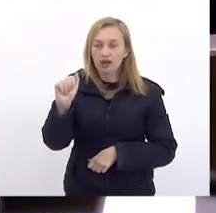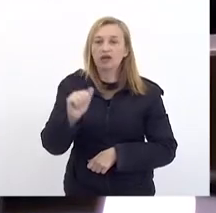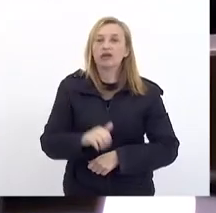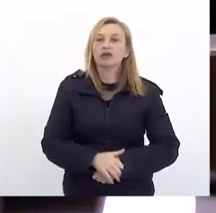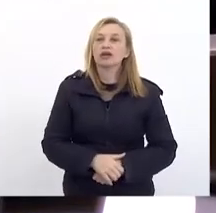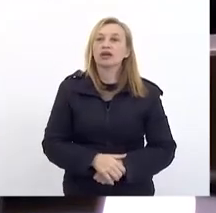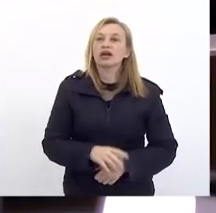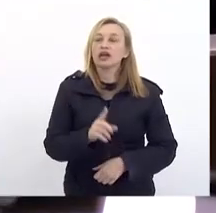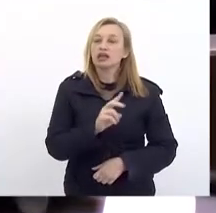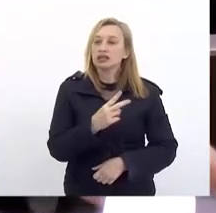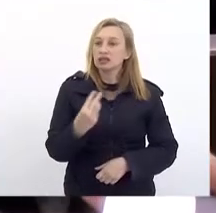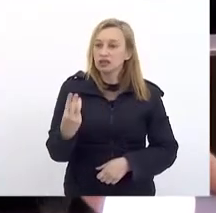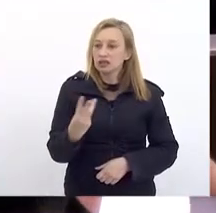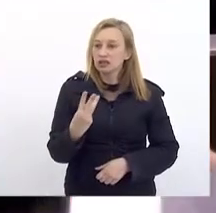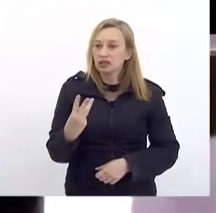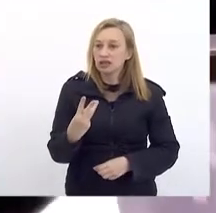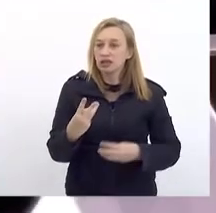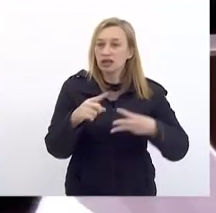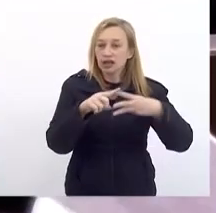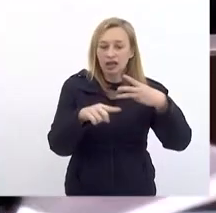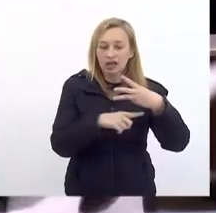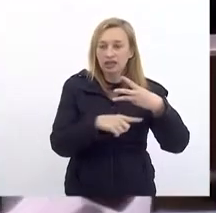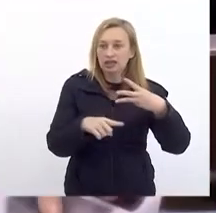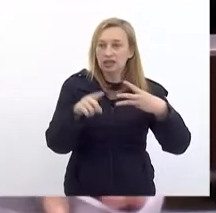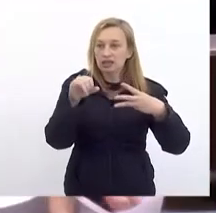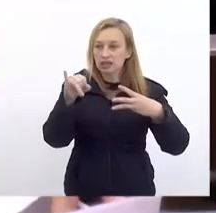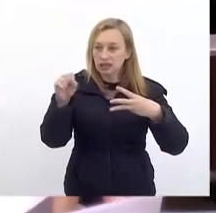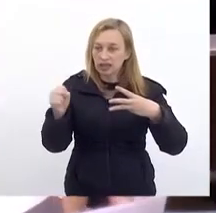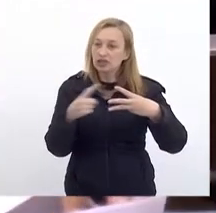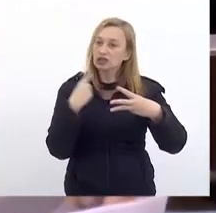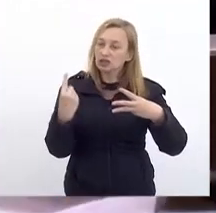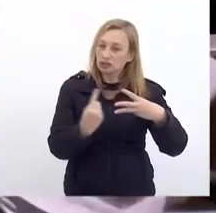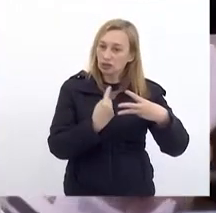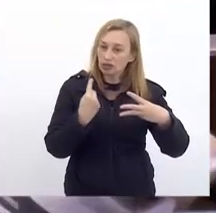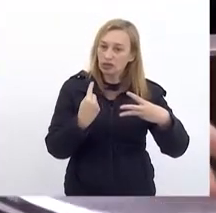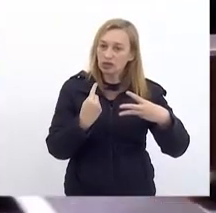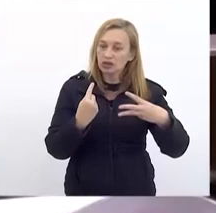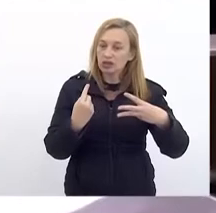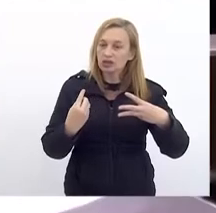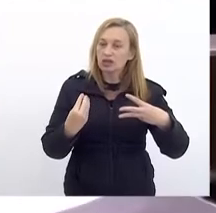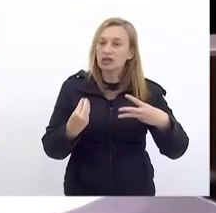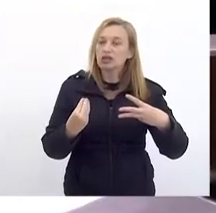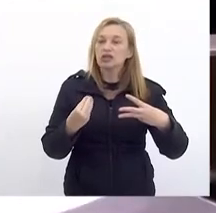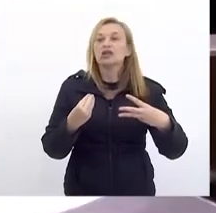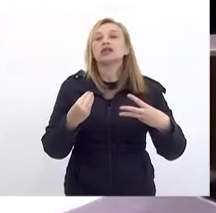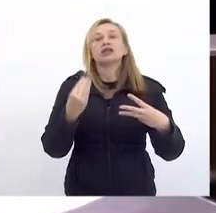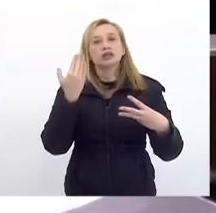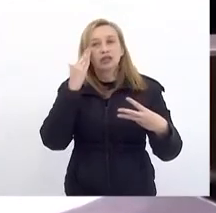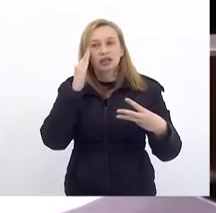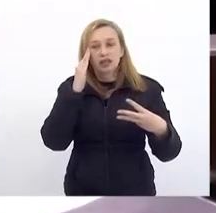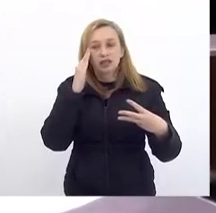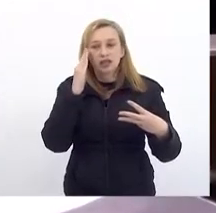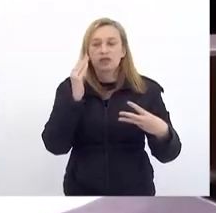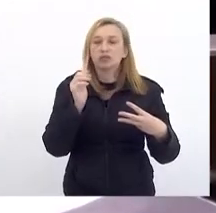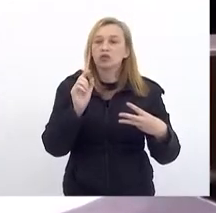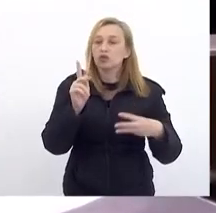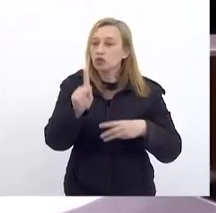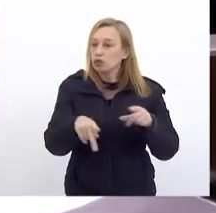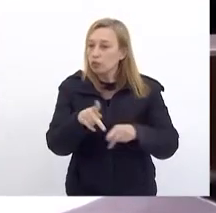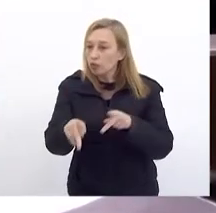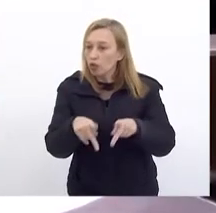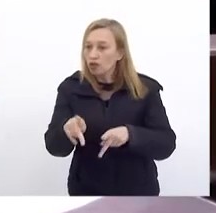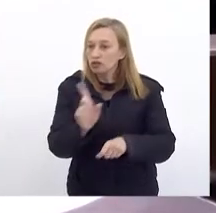E o povo E Não entende Mas fazem parte Do nosso vocabulário No parlamento Agora Vossa